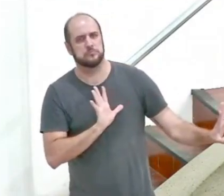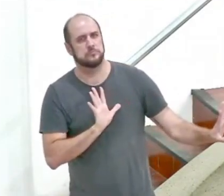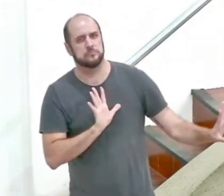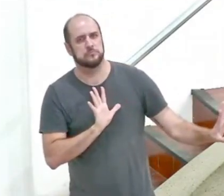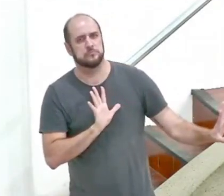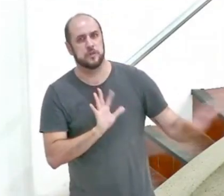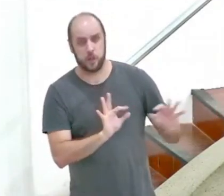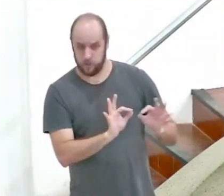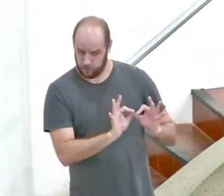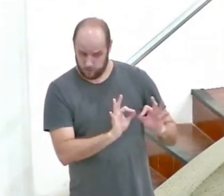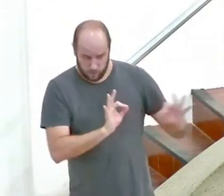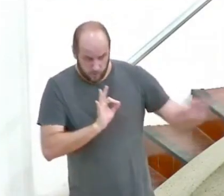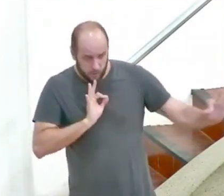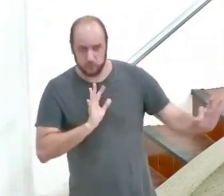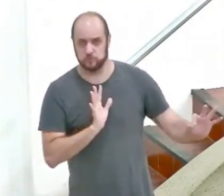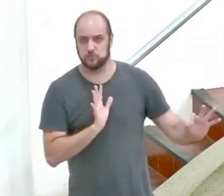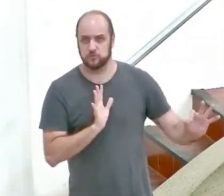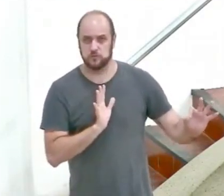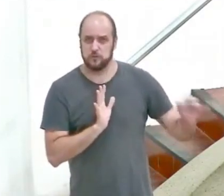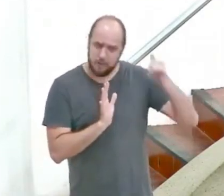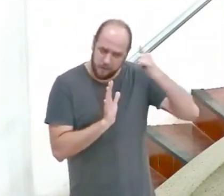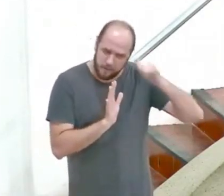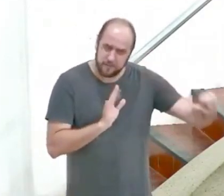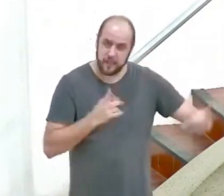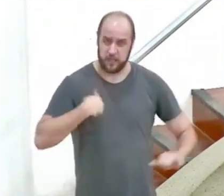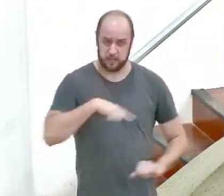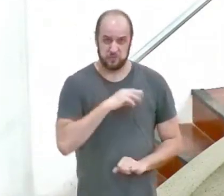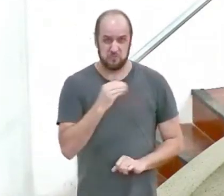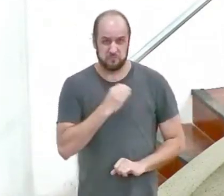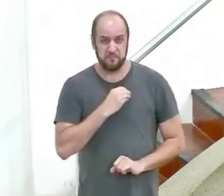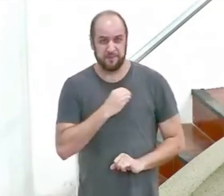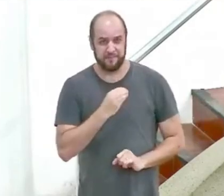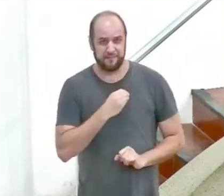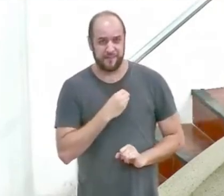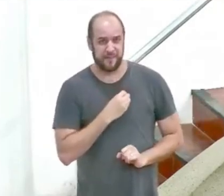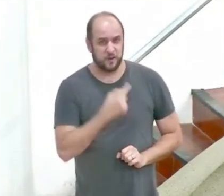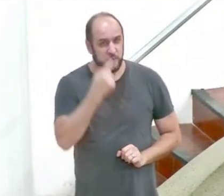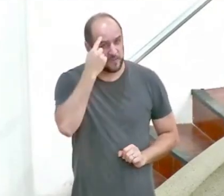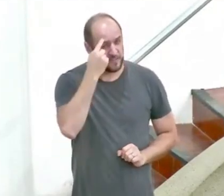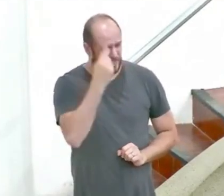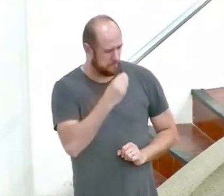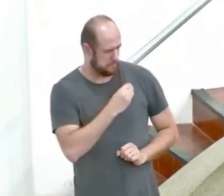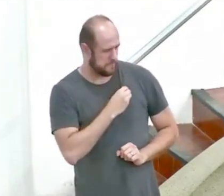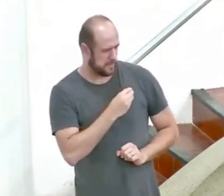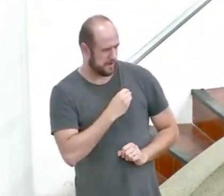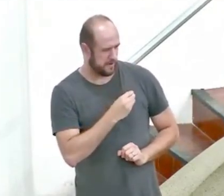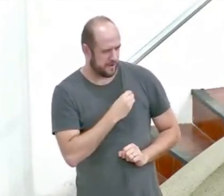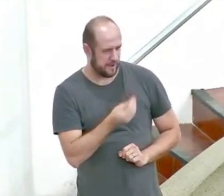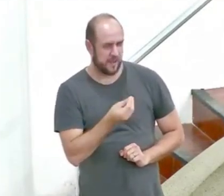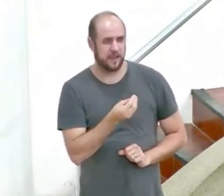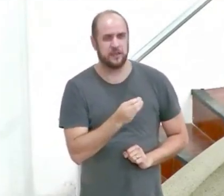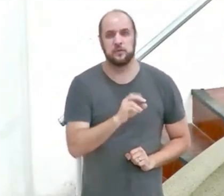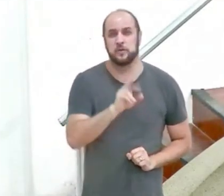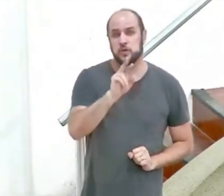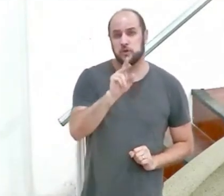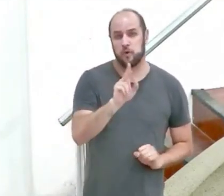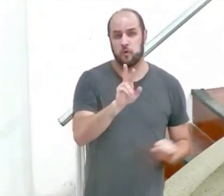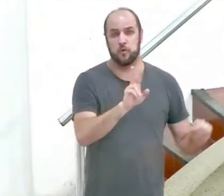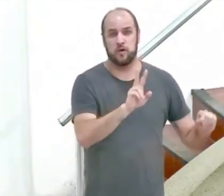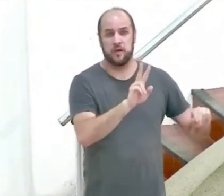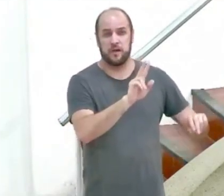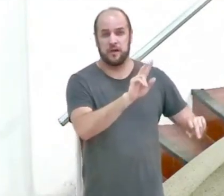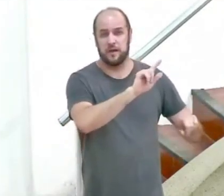Fique longe. A nossa tendência pecaminosa é tratar o pecado como se fosse bicho de zoológico.